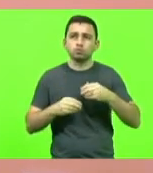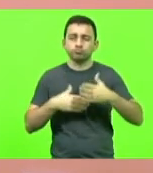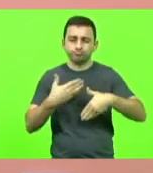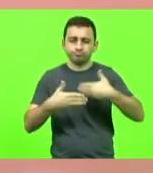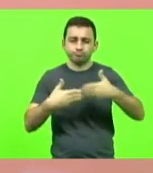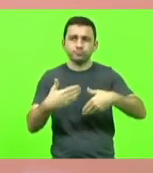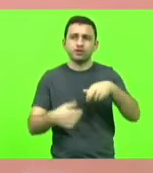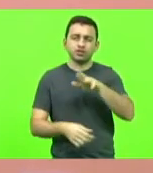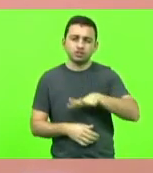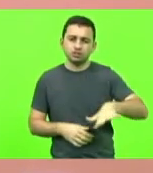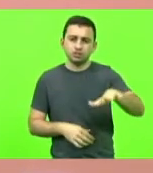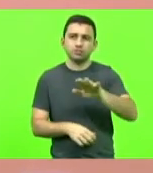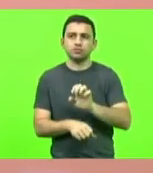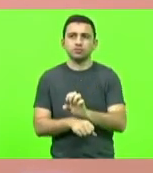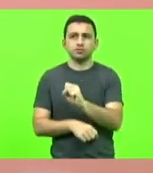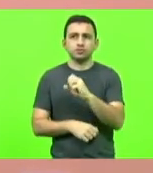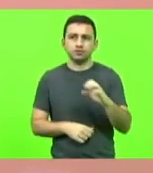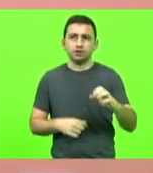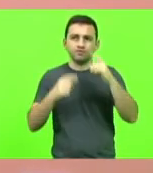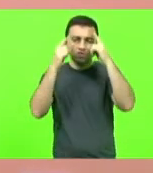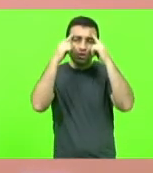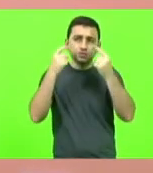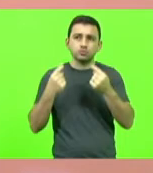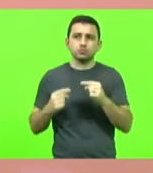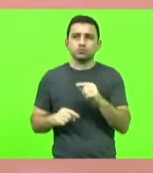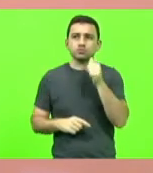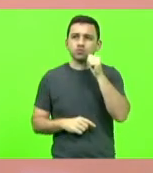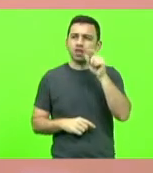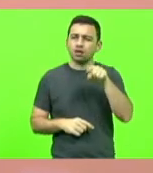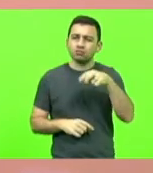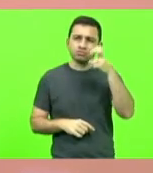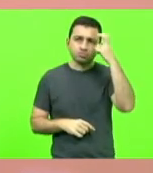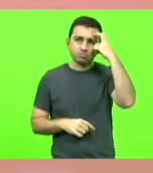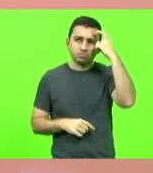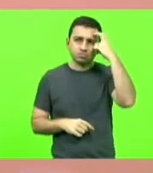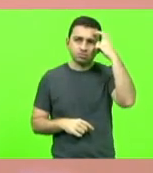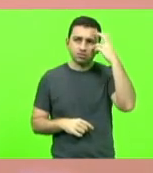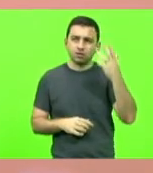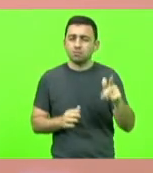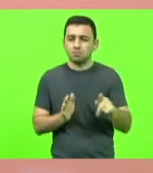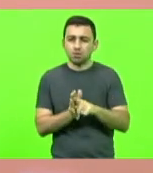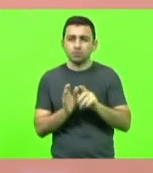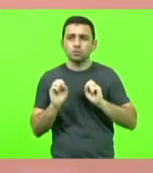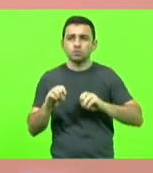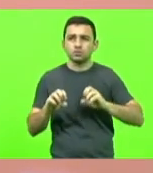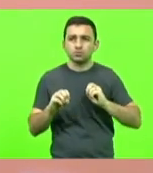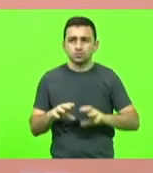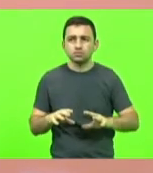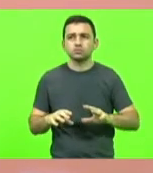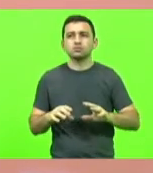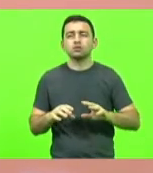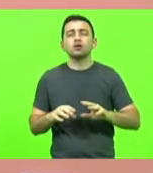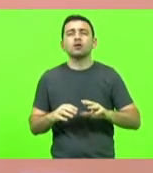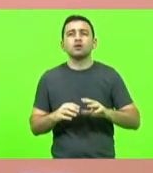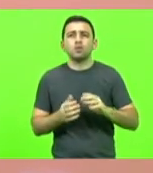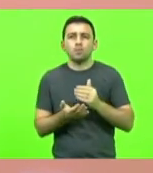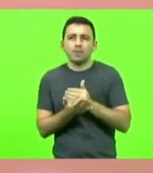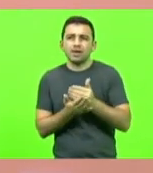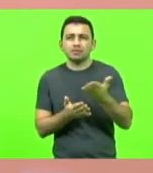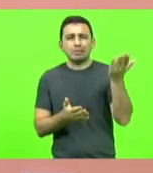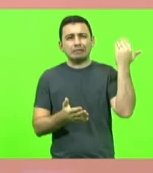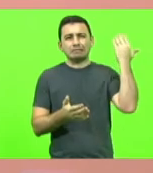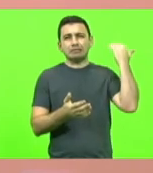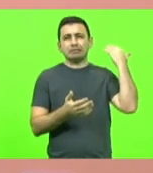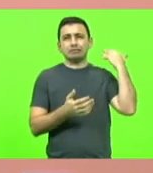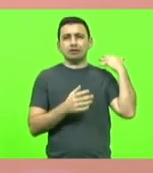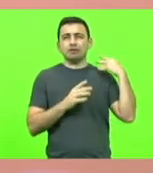catarinense a violência contra a mulher é cultural vem da nossa educação das nossas raízes patriarcais é